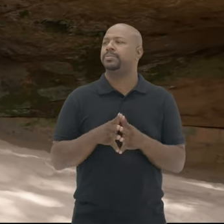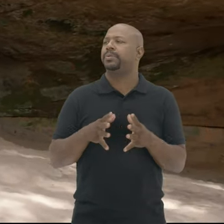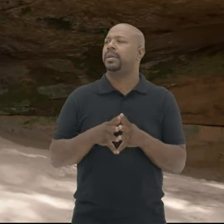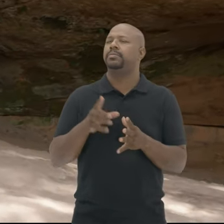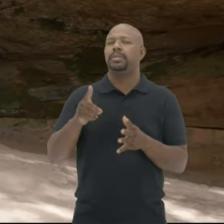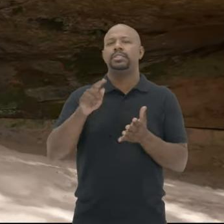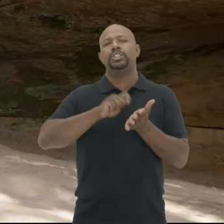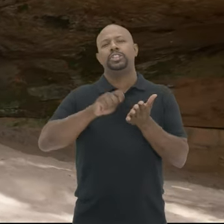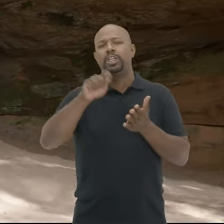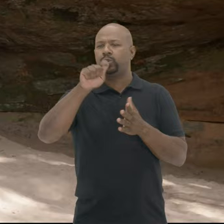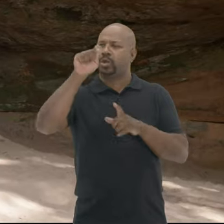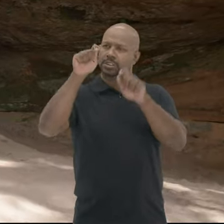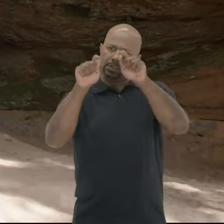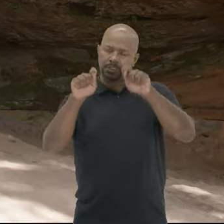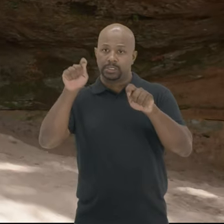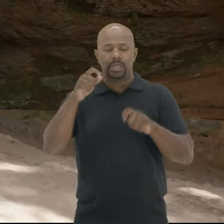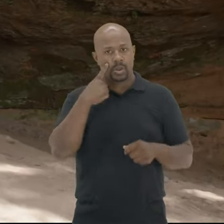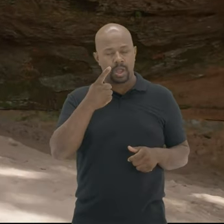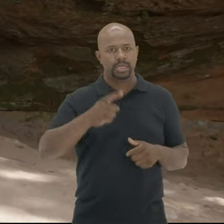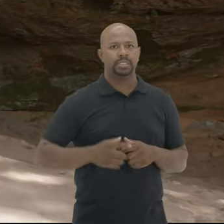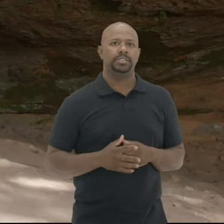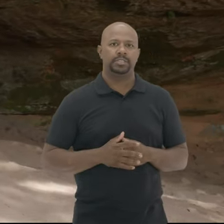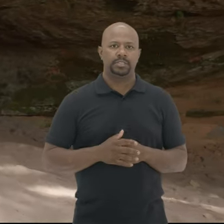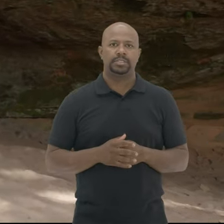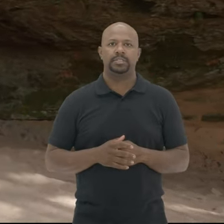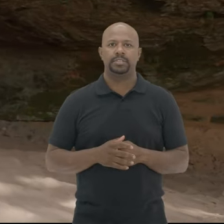Tipo as inscrições Olha aí Aqui vai Fumoso